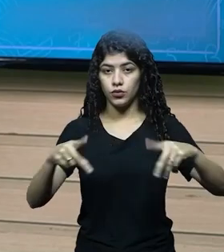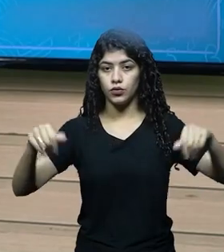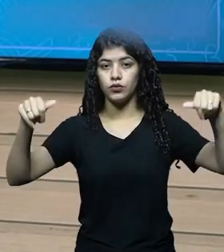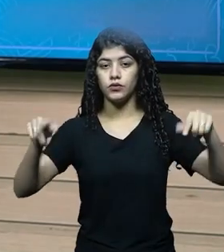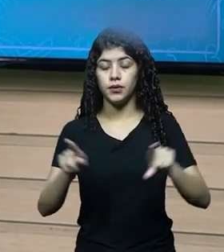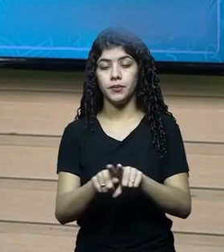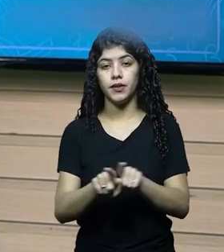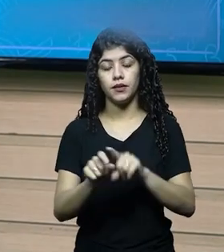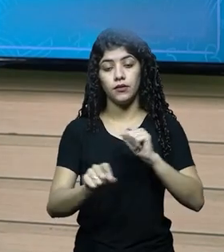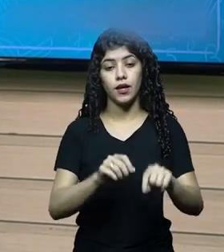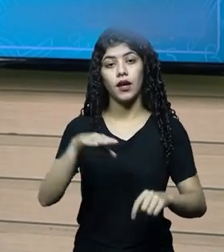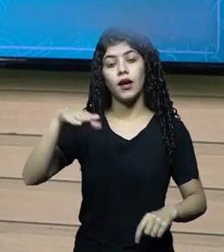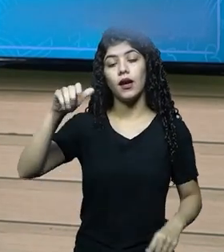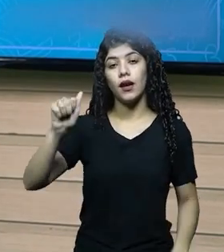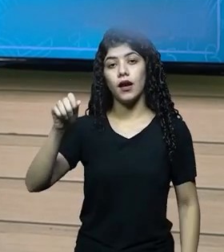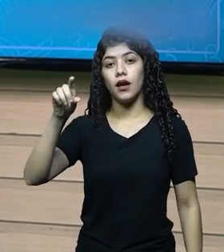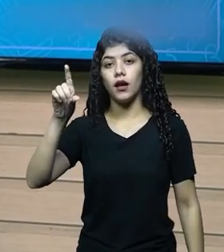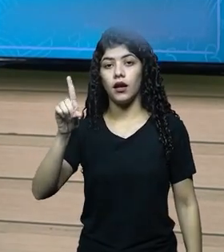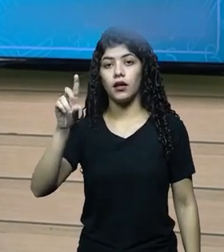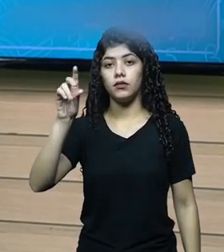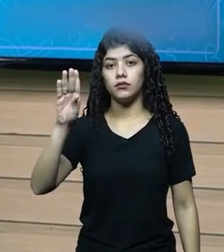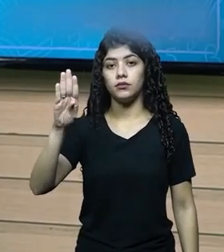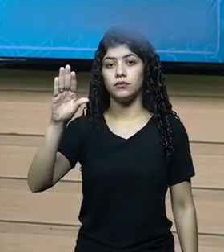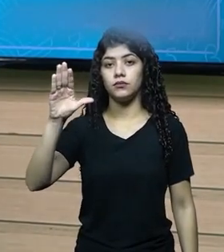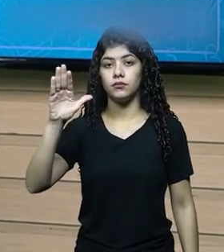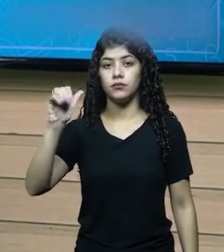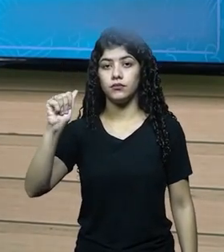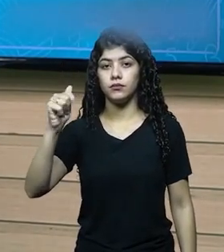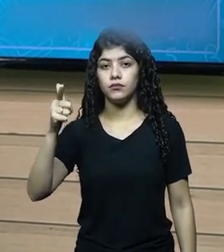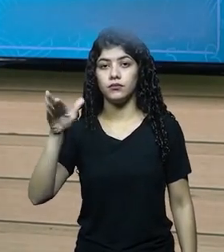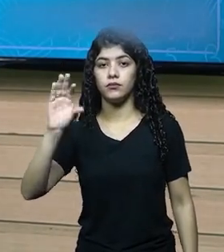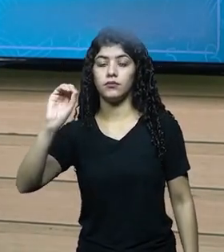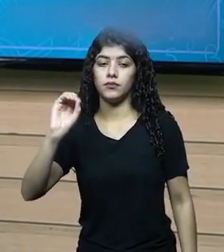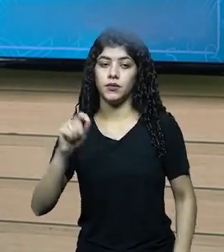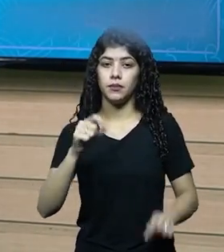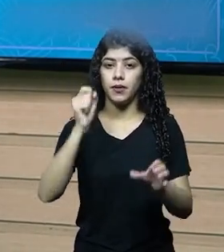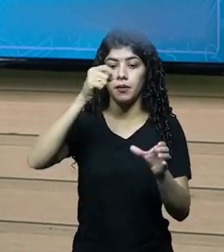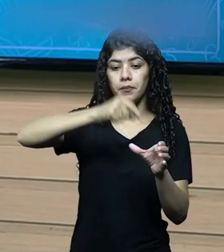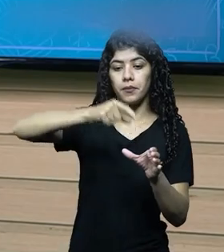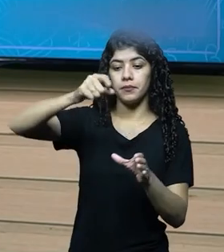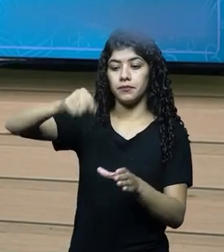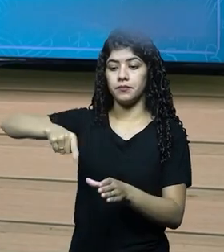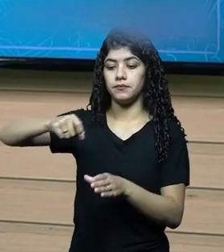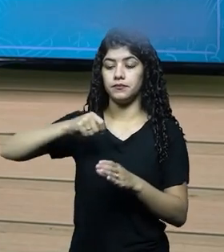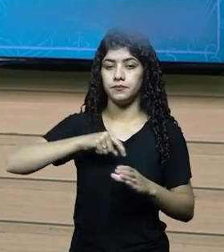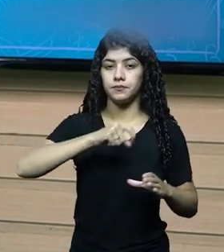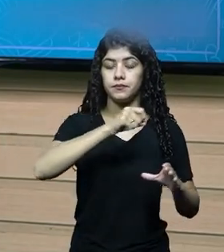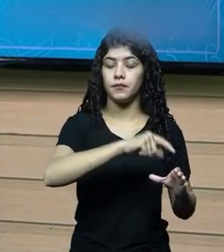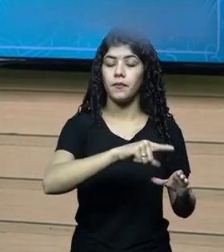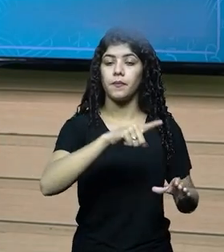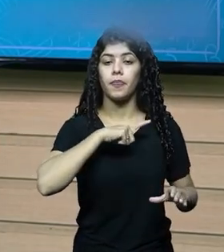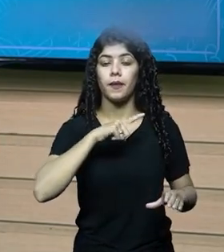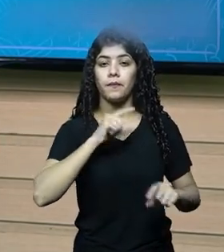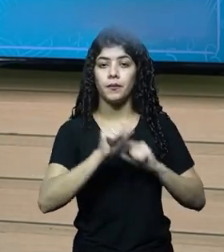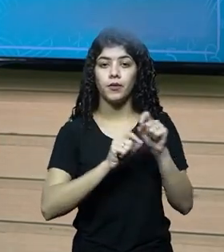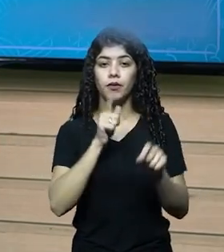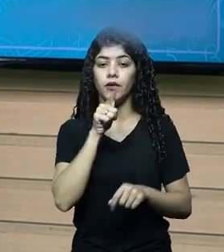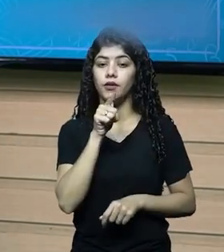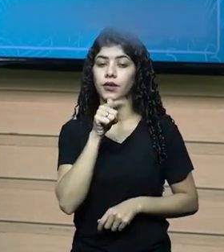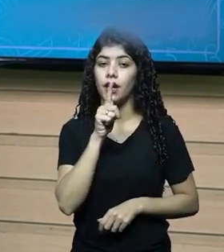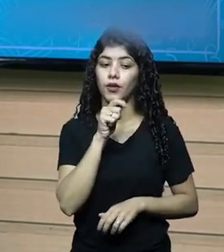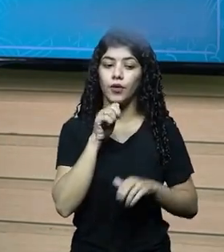etapa de adubação do solo, existe a etapa de plantio das sementes, existe a etapa de